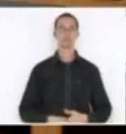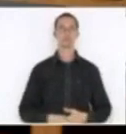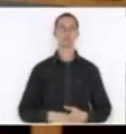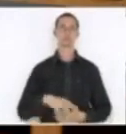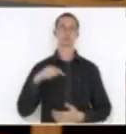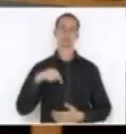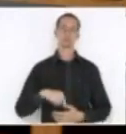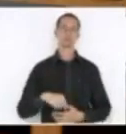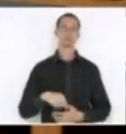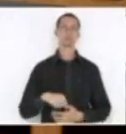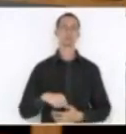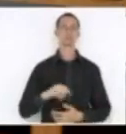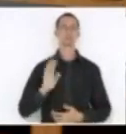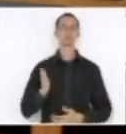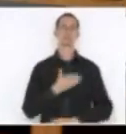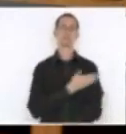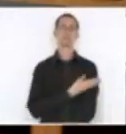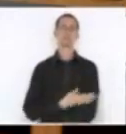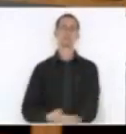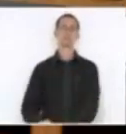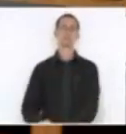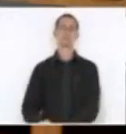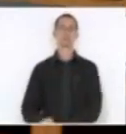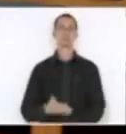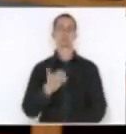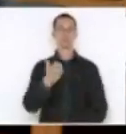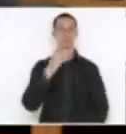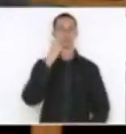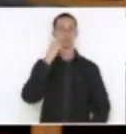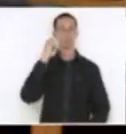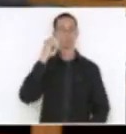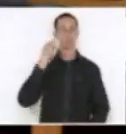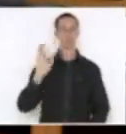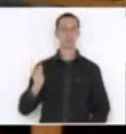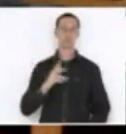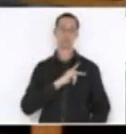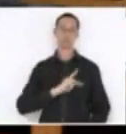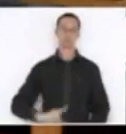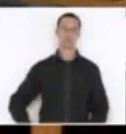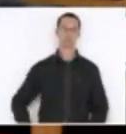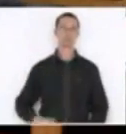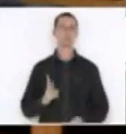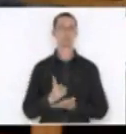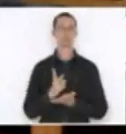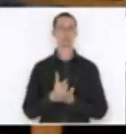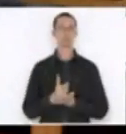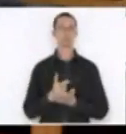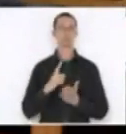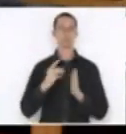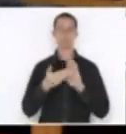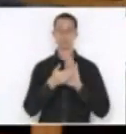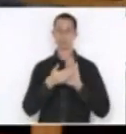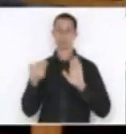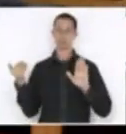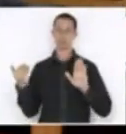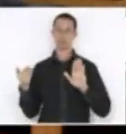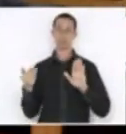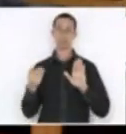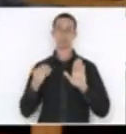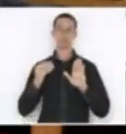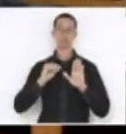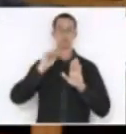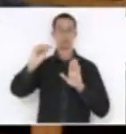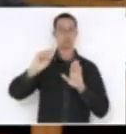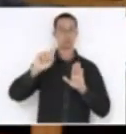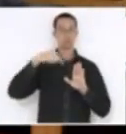inclusive na época que o deputado Merizio foi presidente, se tira de pauta num dia e se coloca na sessão de votação